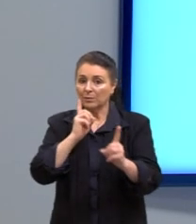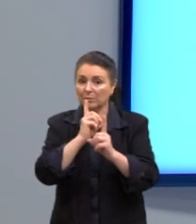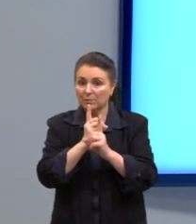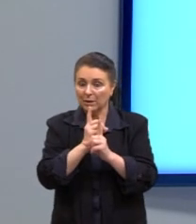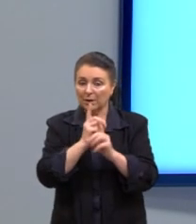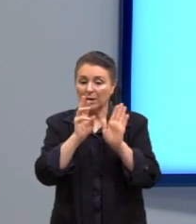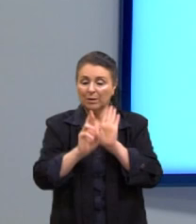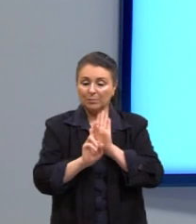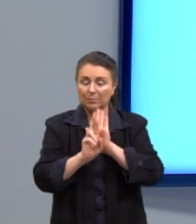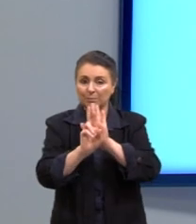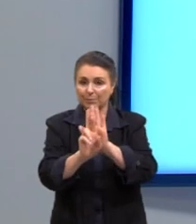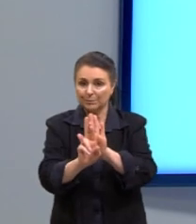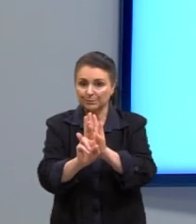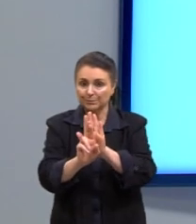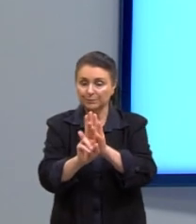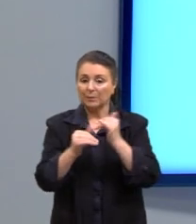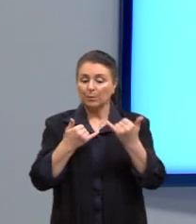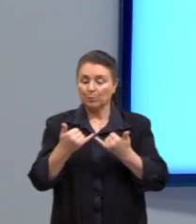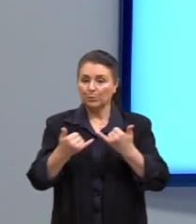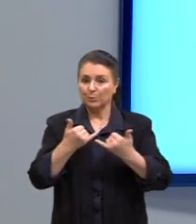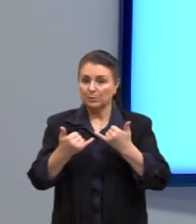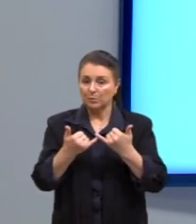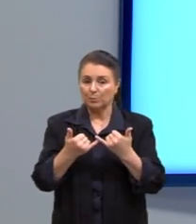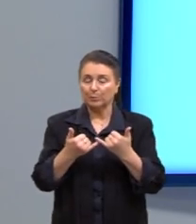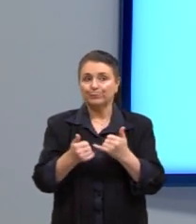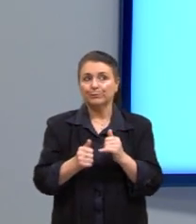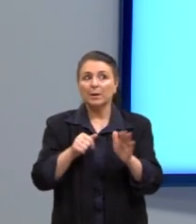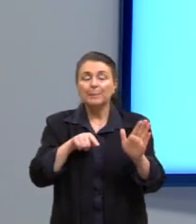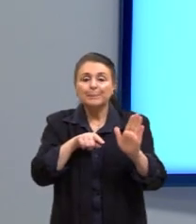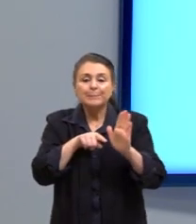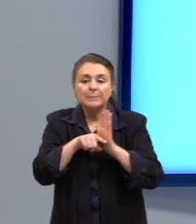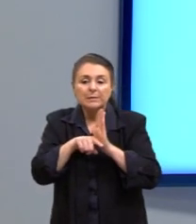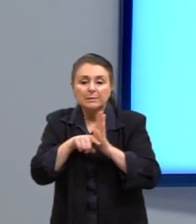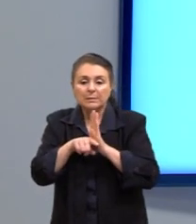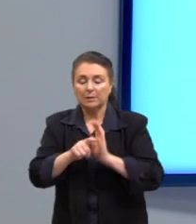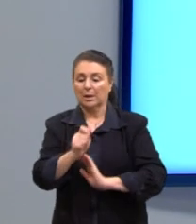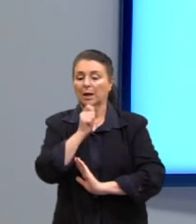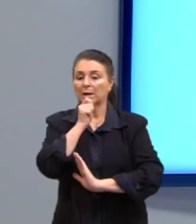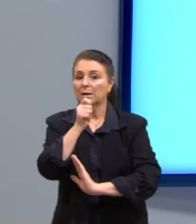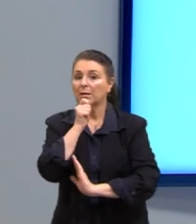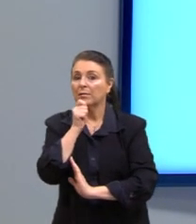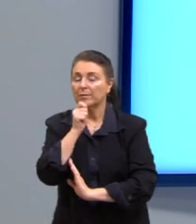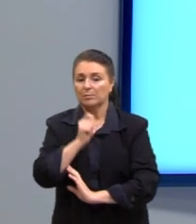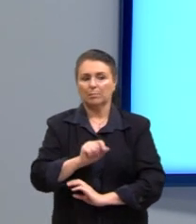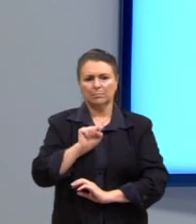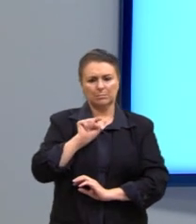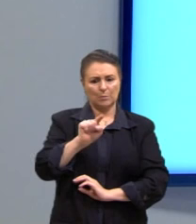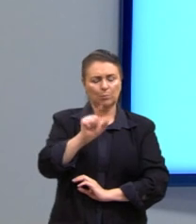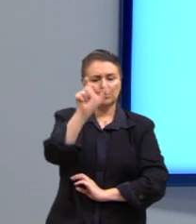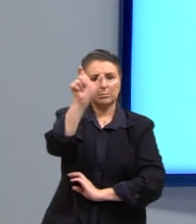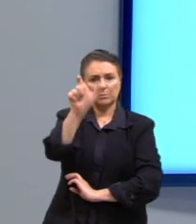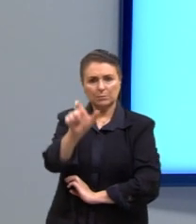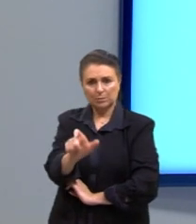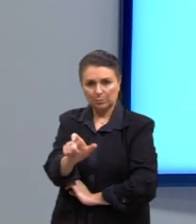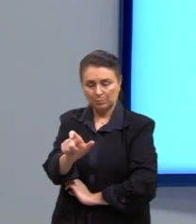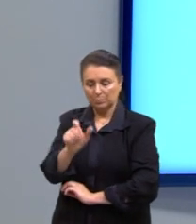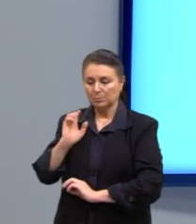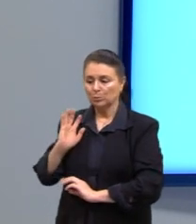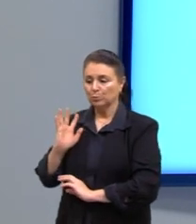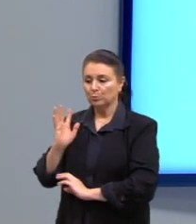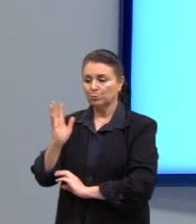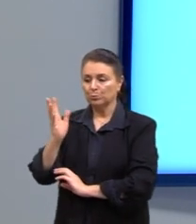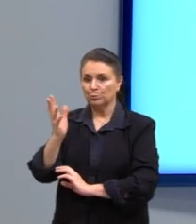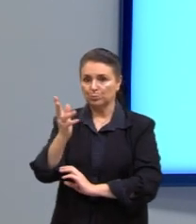representação? Por exemplo, se em uma pesquisa, nós entrevistamos ali mil pessoas consultadas.